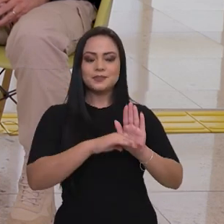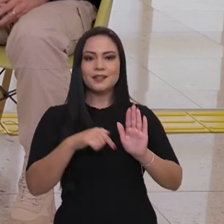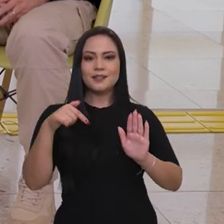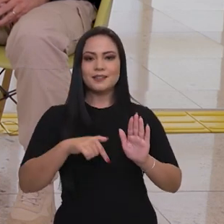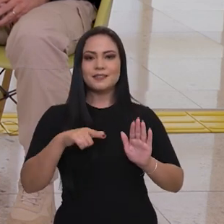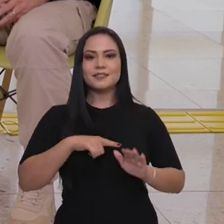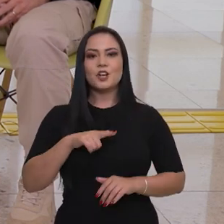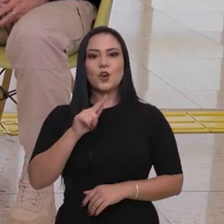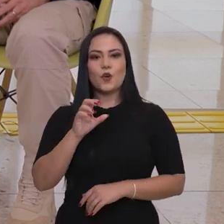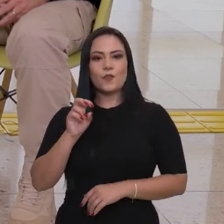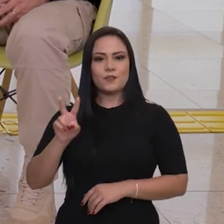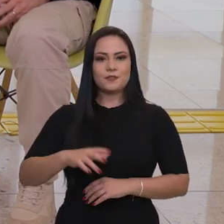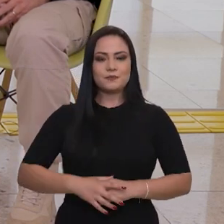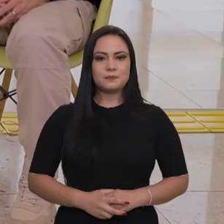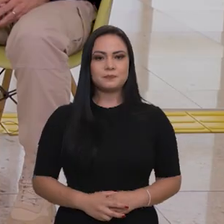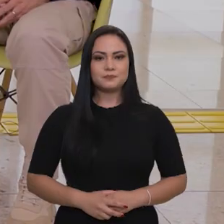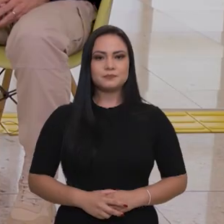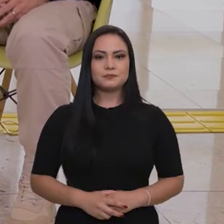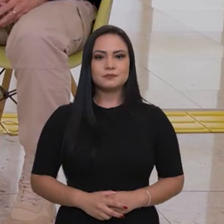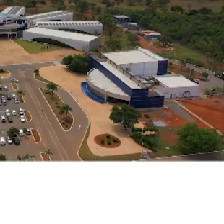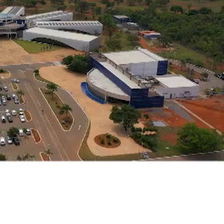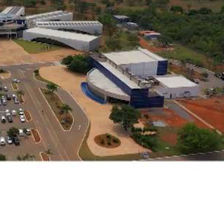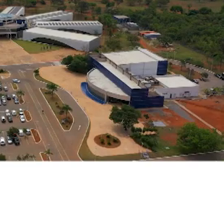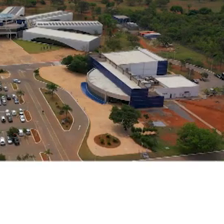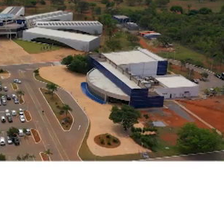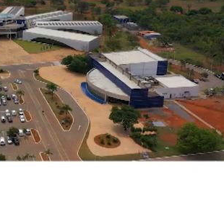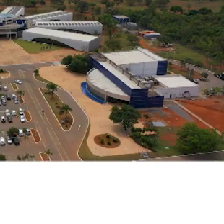Brasil continua em pauta aqui no Canal GOV.